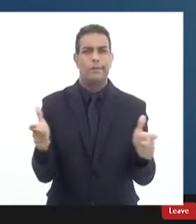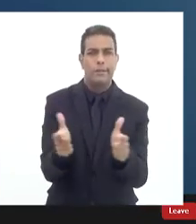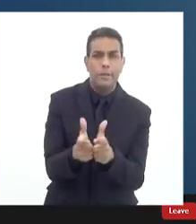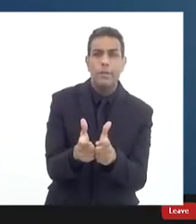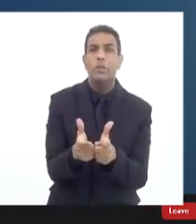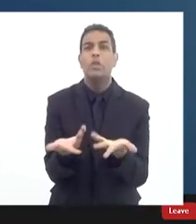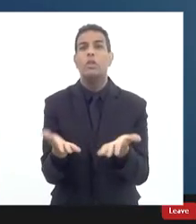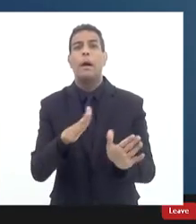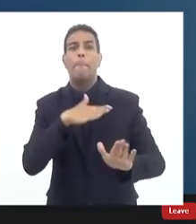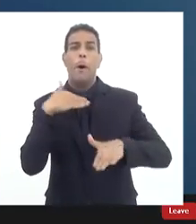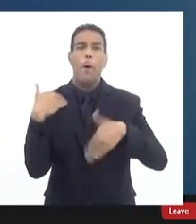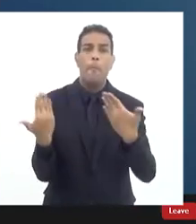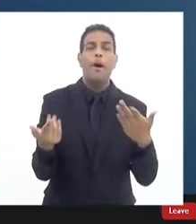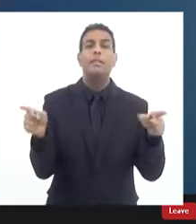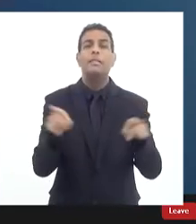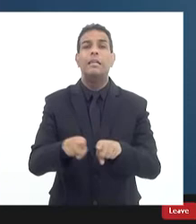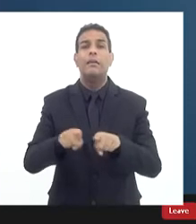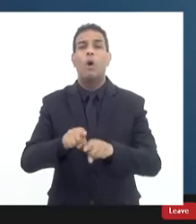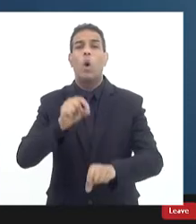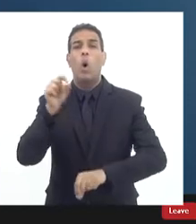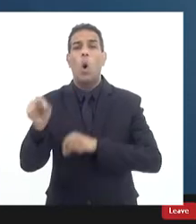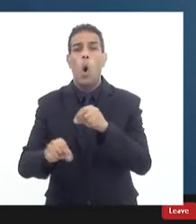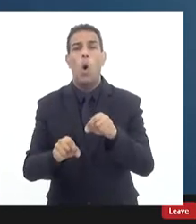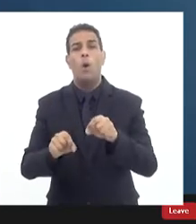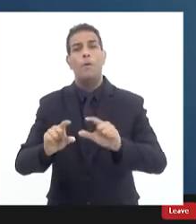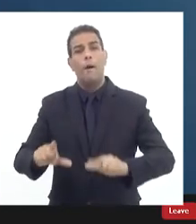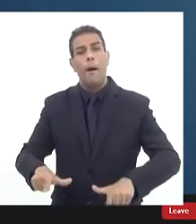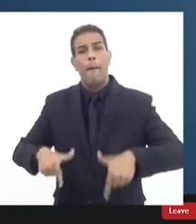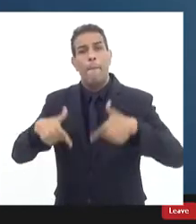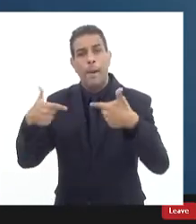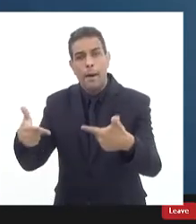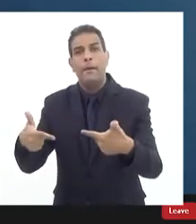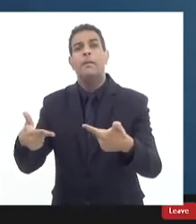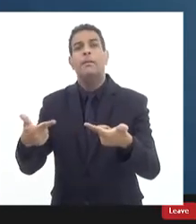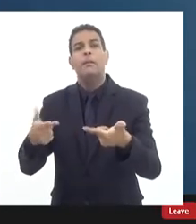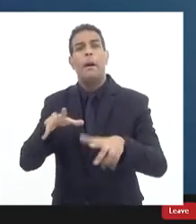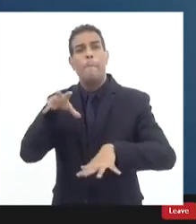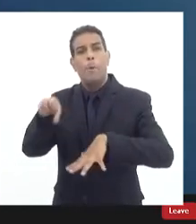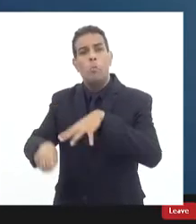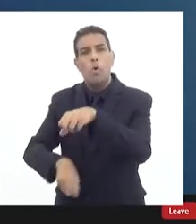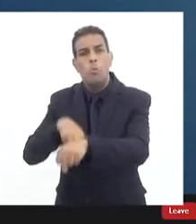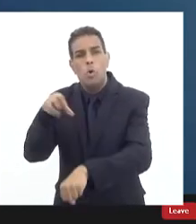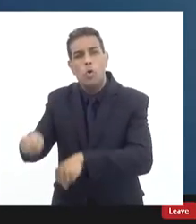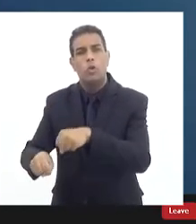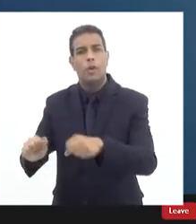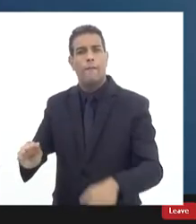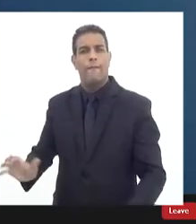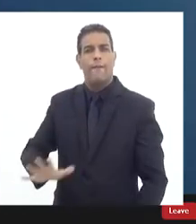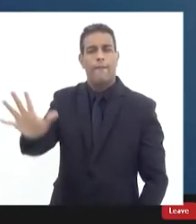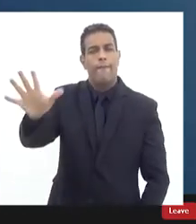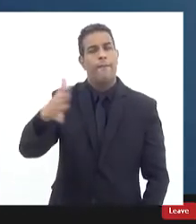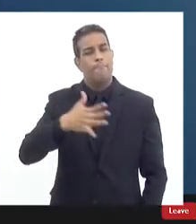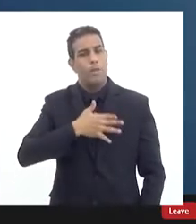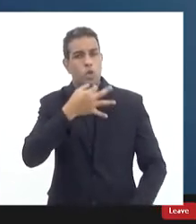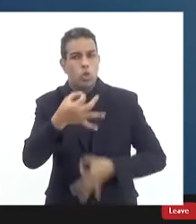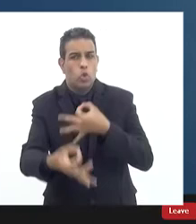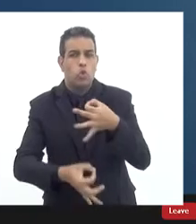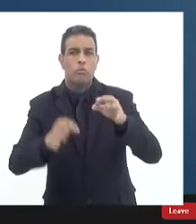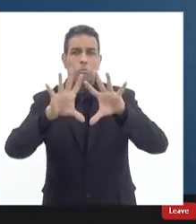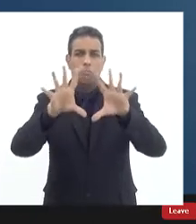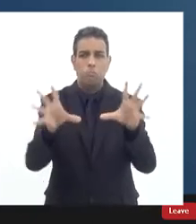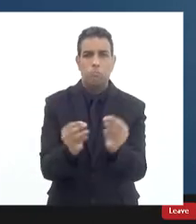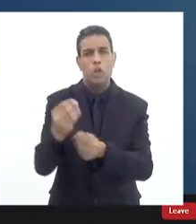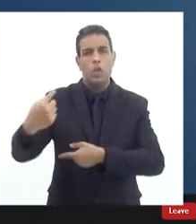operações policiais mas ao mesmo tempo um aumento da fatalidade policial então são essas minhas sugestões para o debate